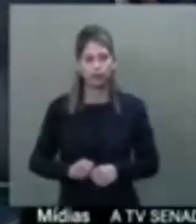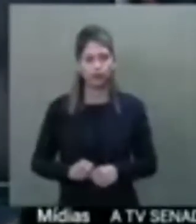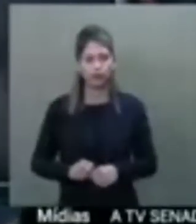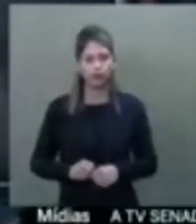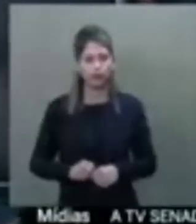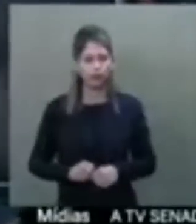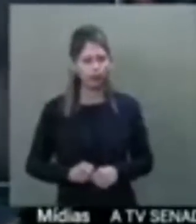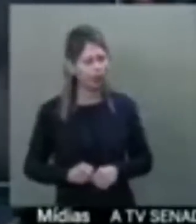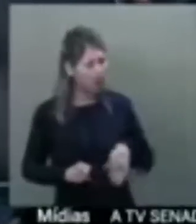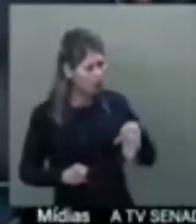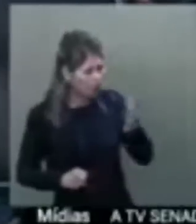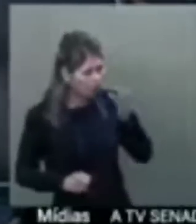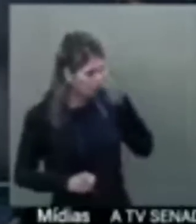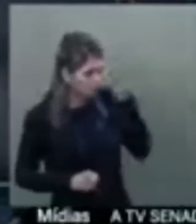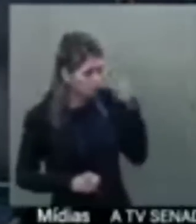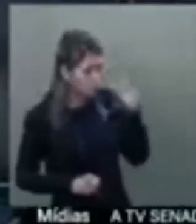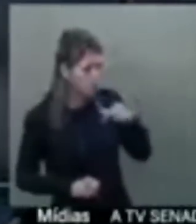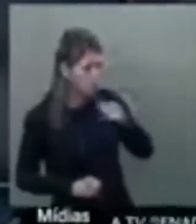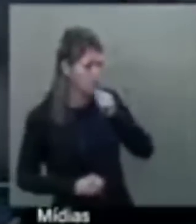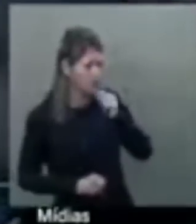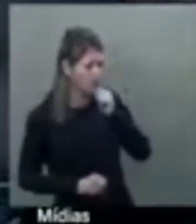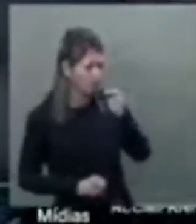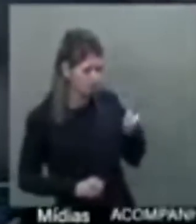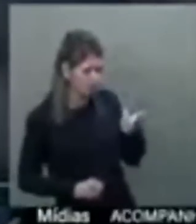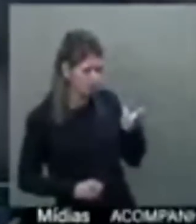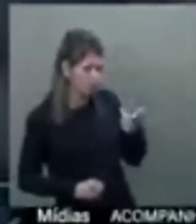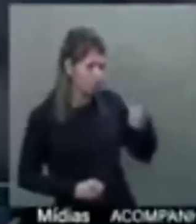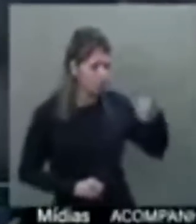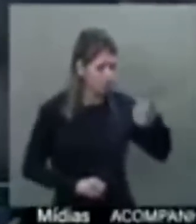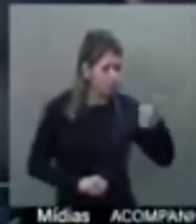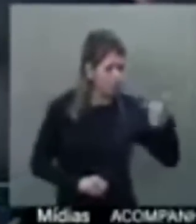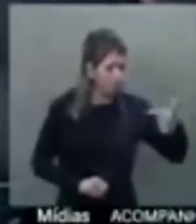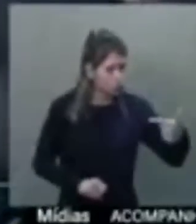e se mais algum líder quiser fazer orientação que não foi feita no primeiro turno, obviamente pode pedir a palavra pela ordem.